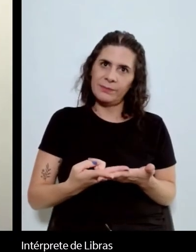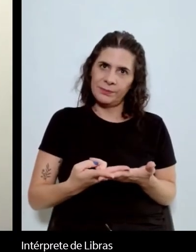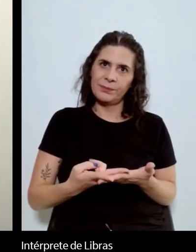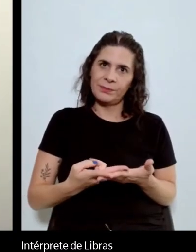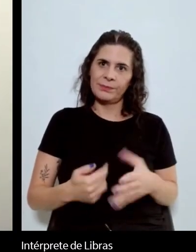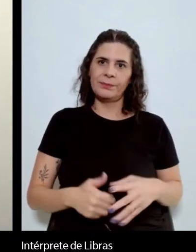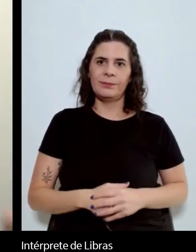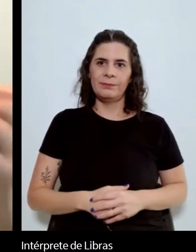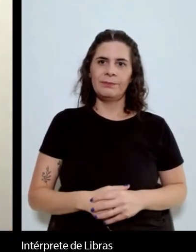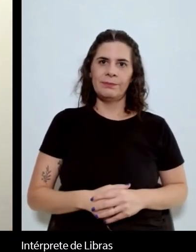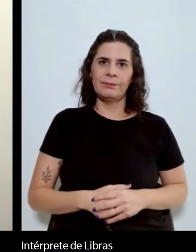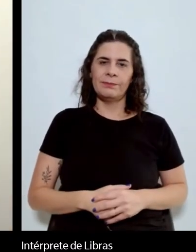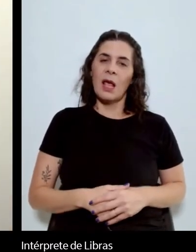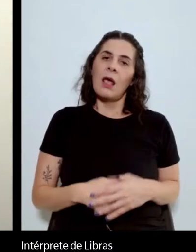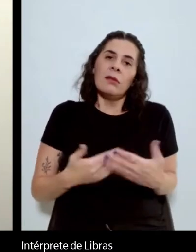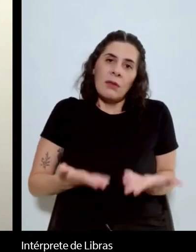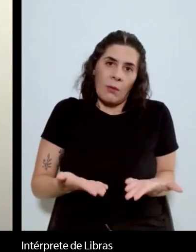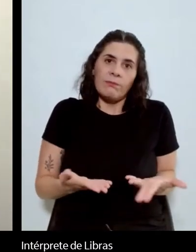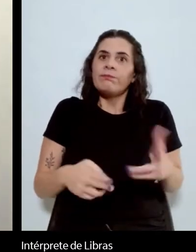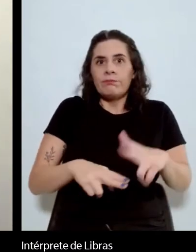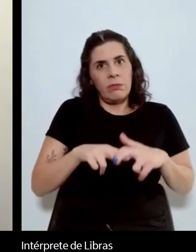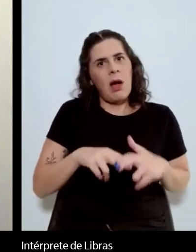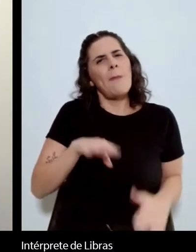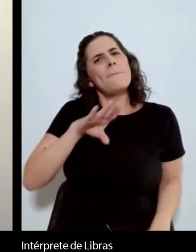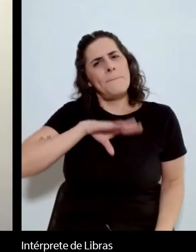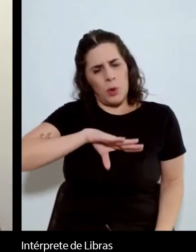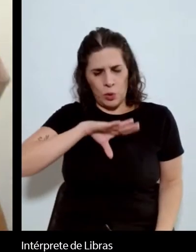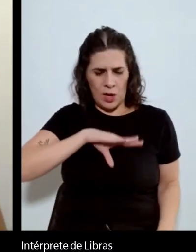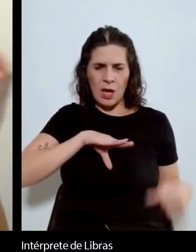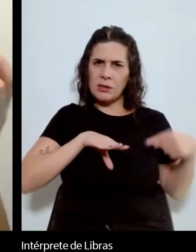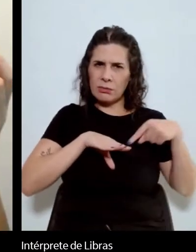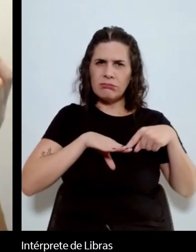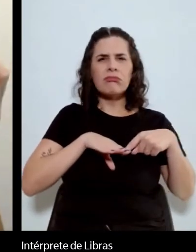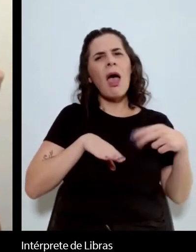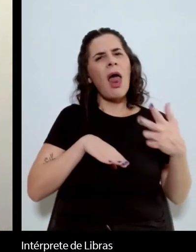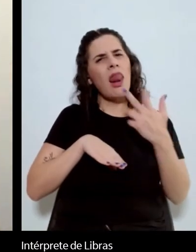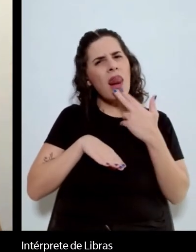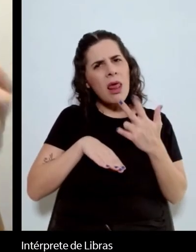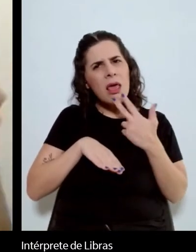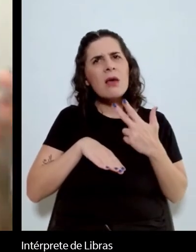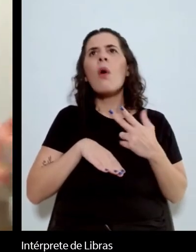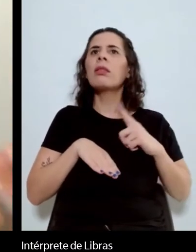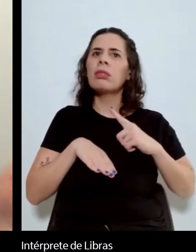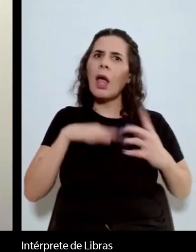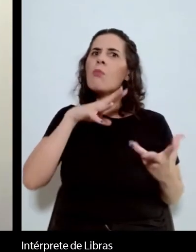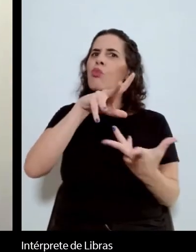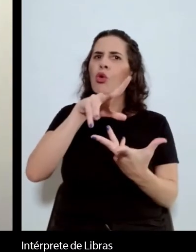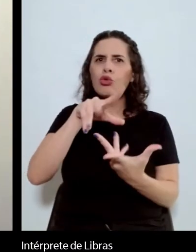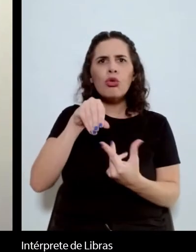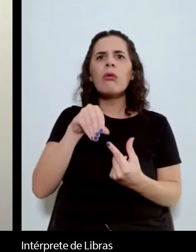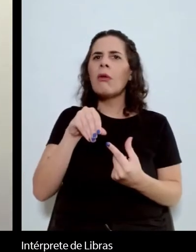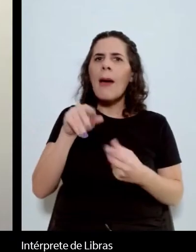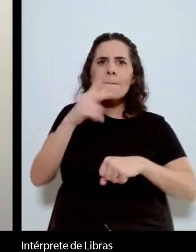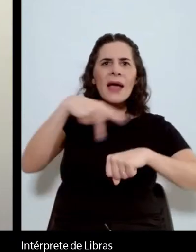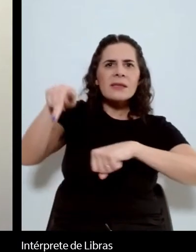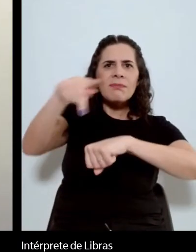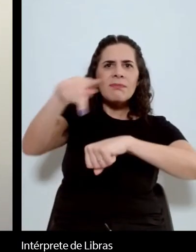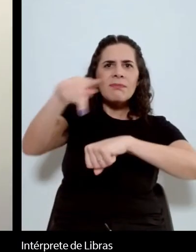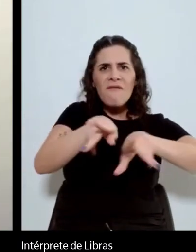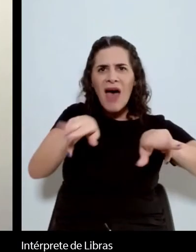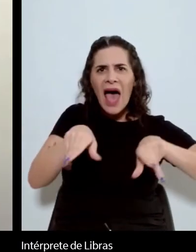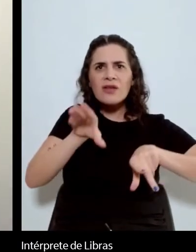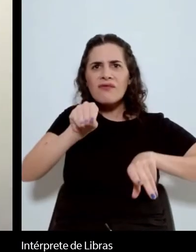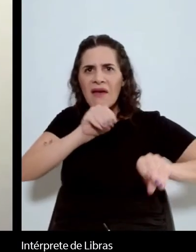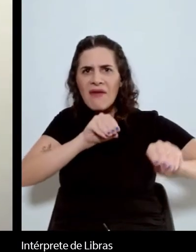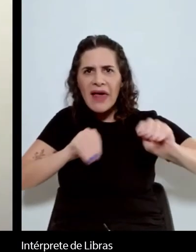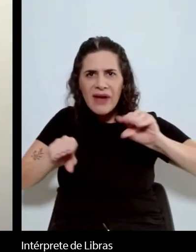Porque, apesar de o português ser uma das línguas mais faladas no mundo, a maioria dos falantes